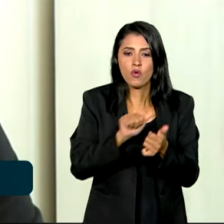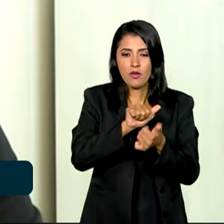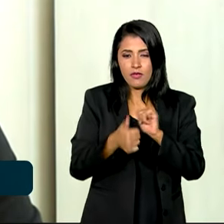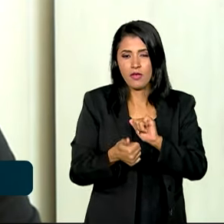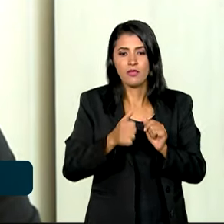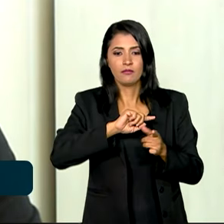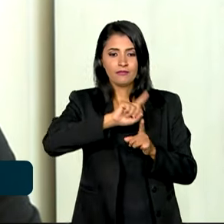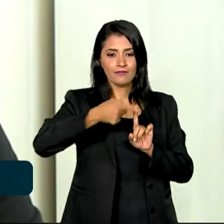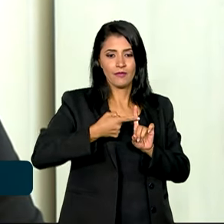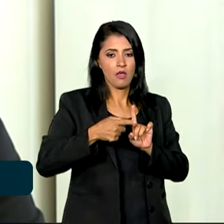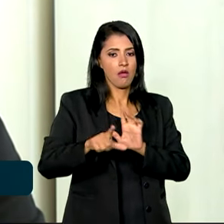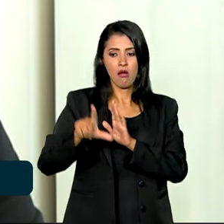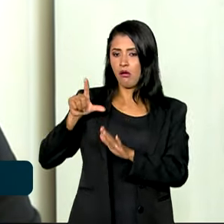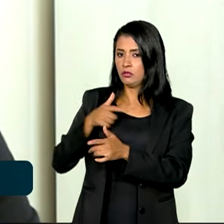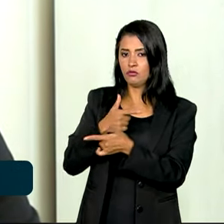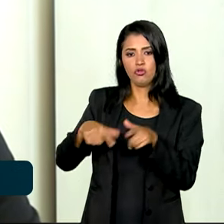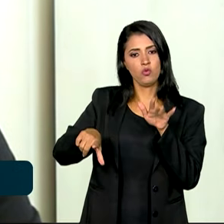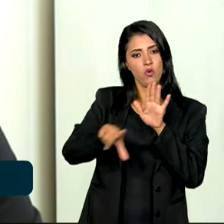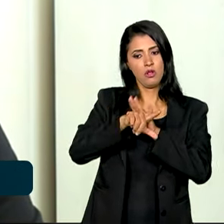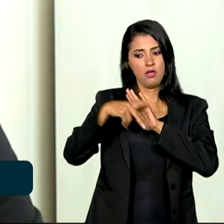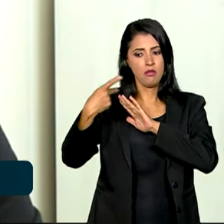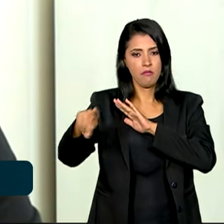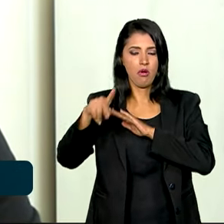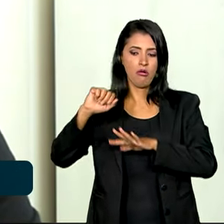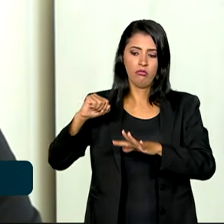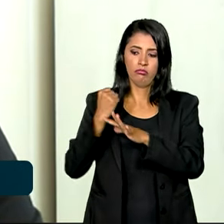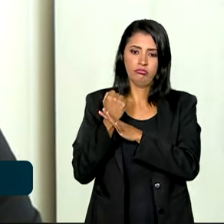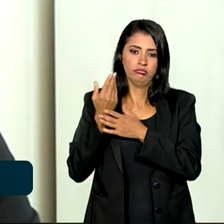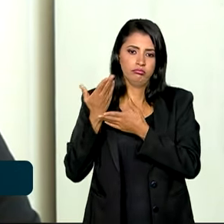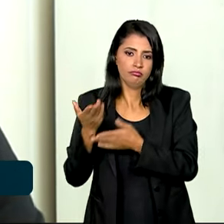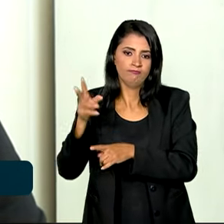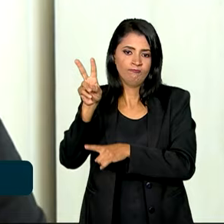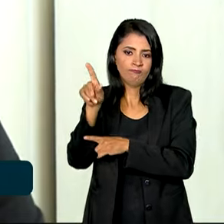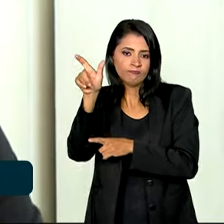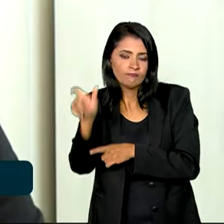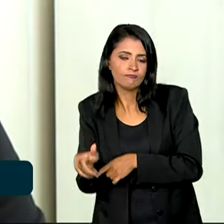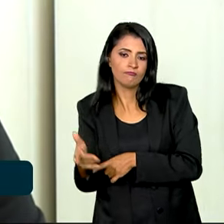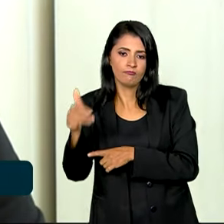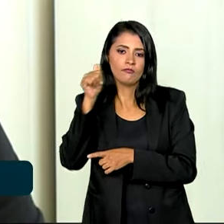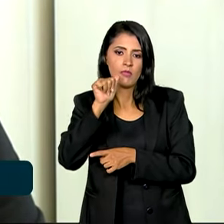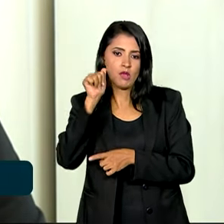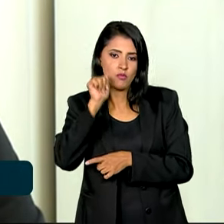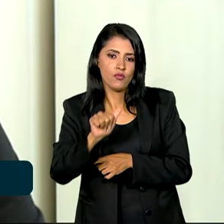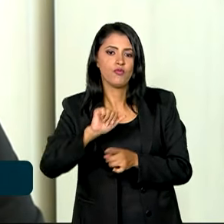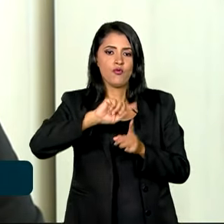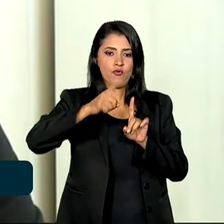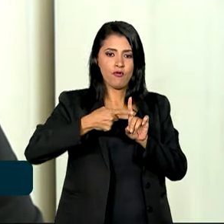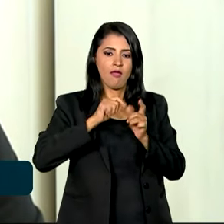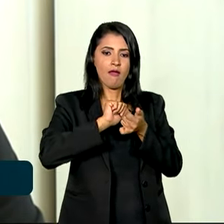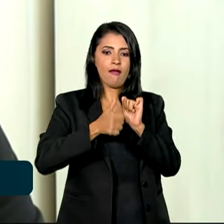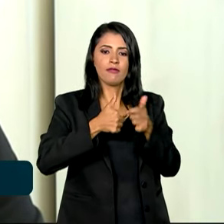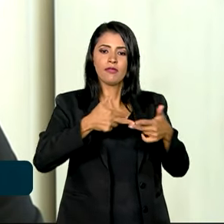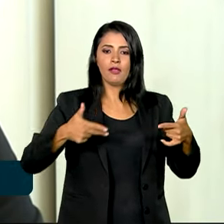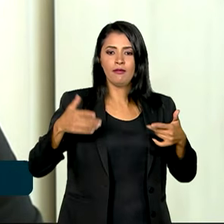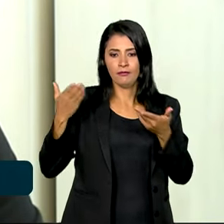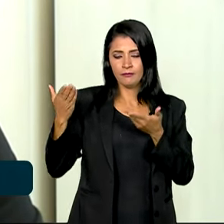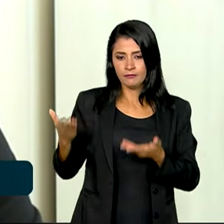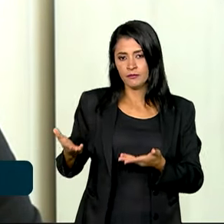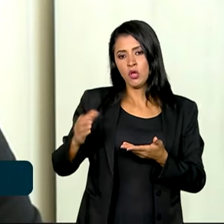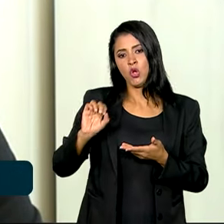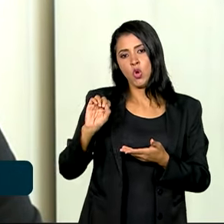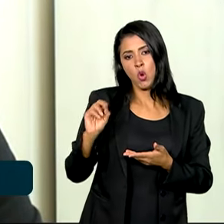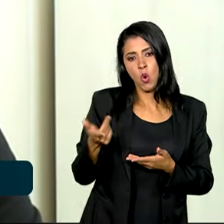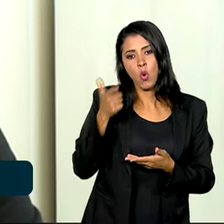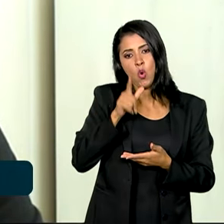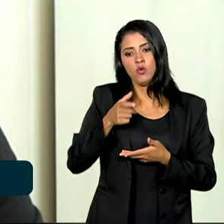anteriormente não tinha uma legislação que resguardava a atleta gestante ou